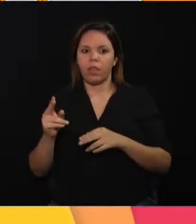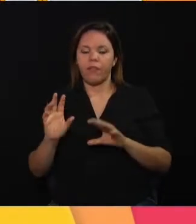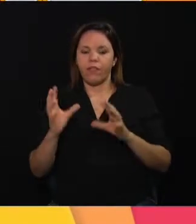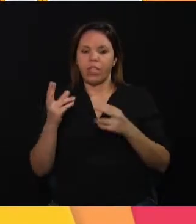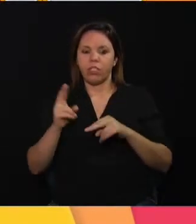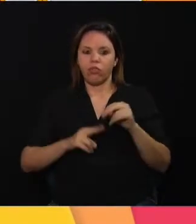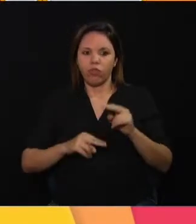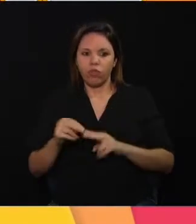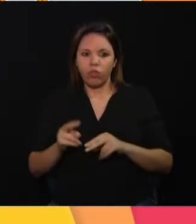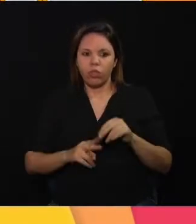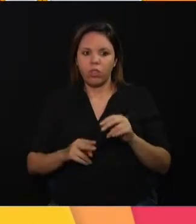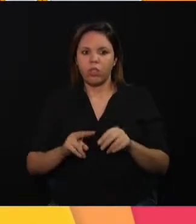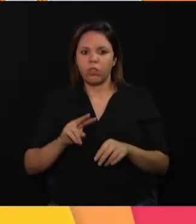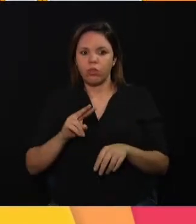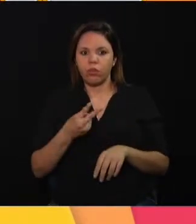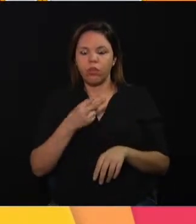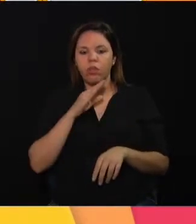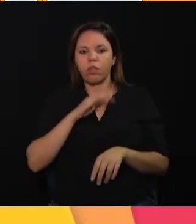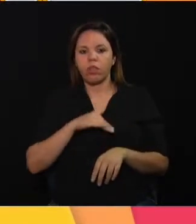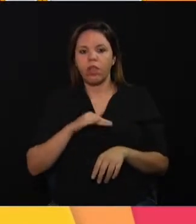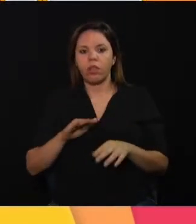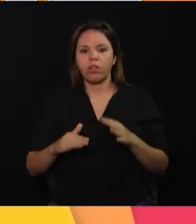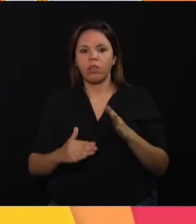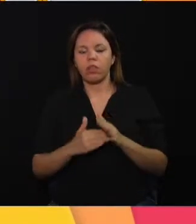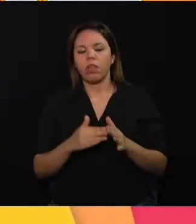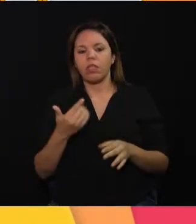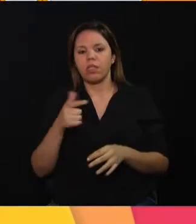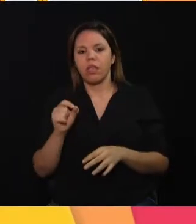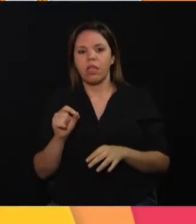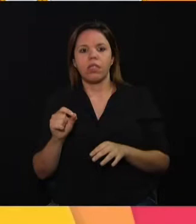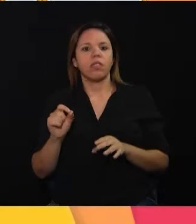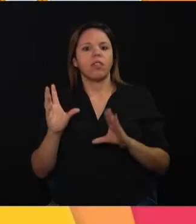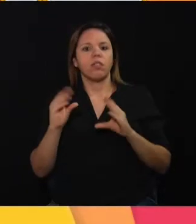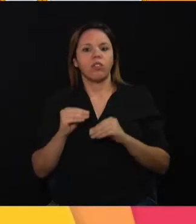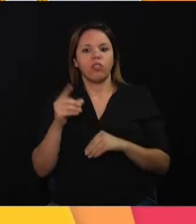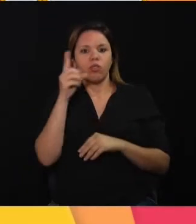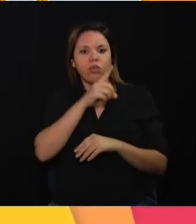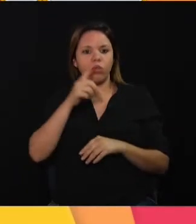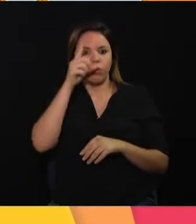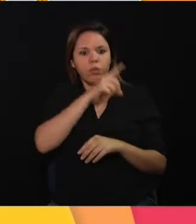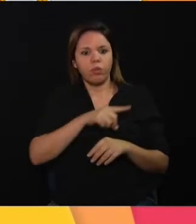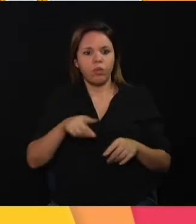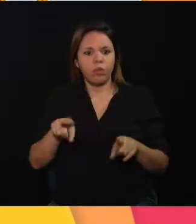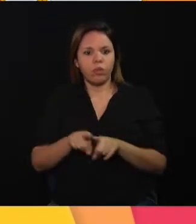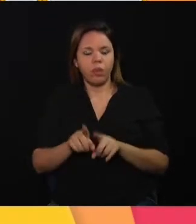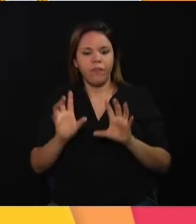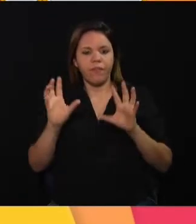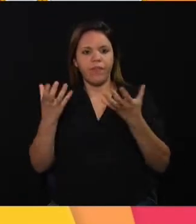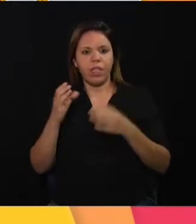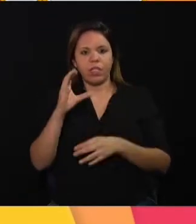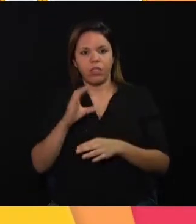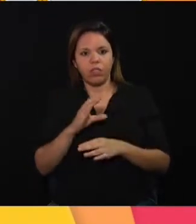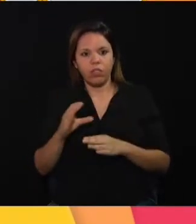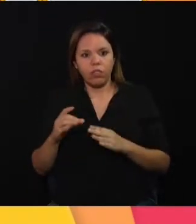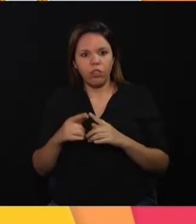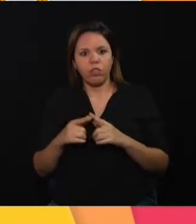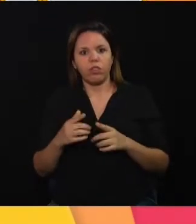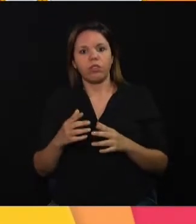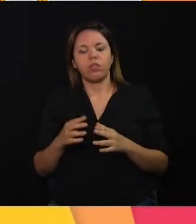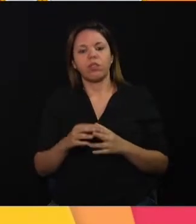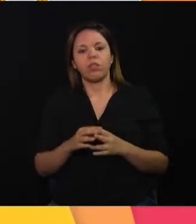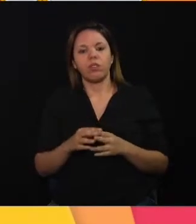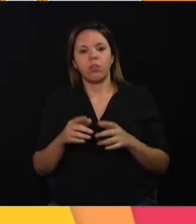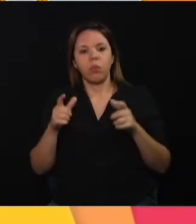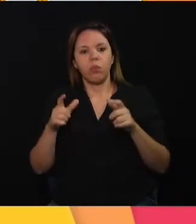sábado, e vai até às 10 da noite e no domingo, das 11 às 8. A festa na Paróquia Nossa Senhora do Rosário, no Jardim